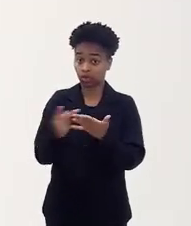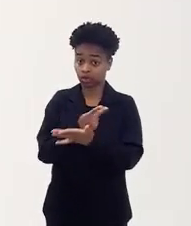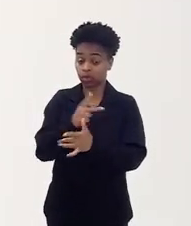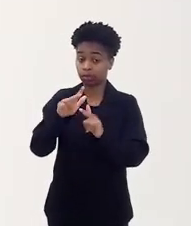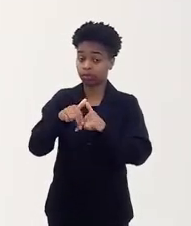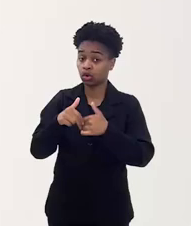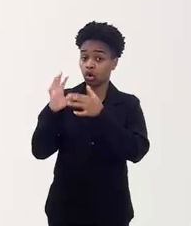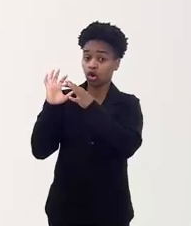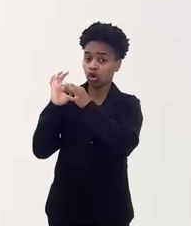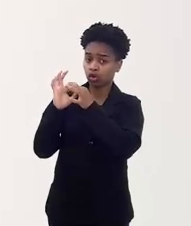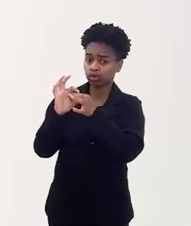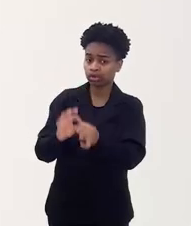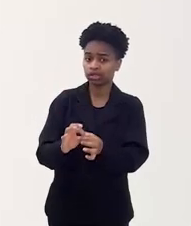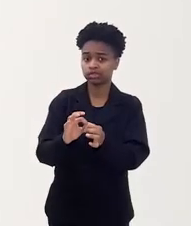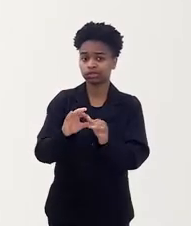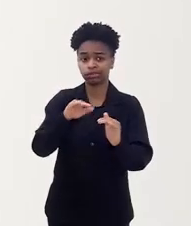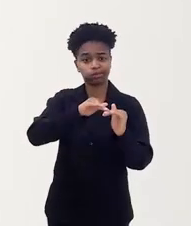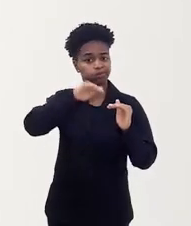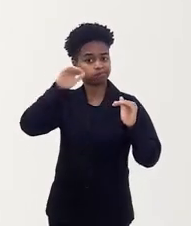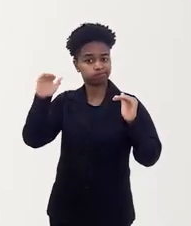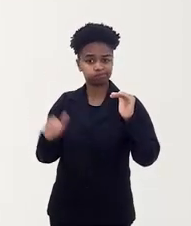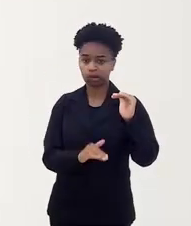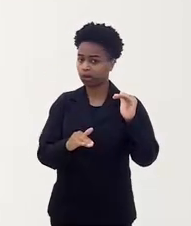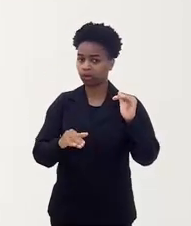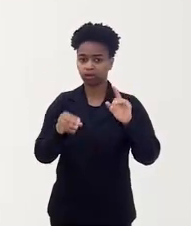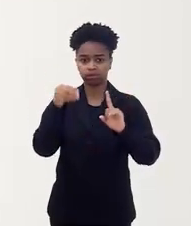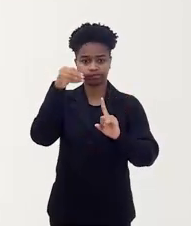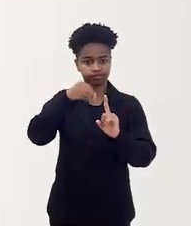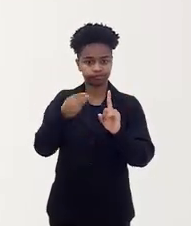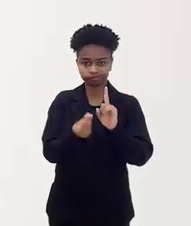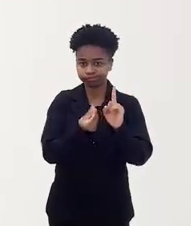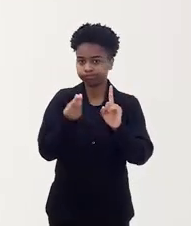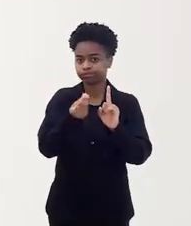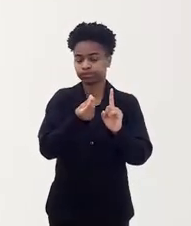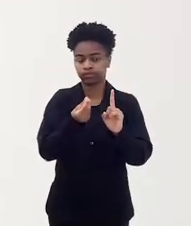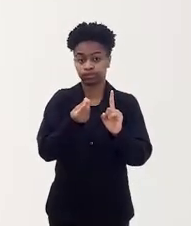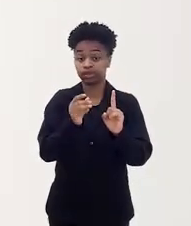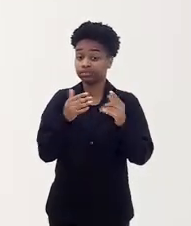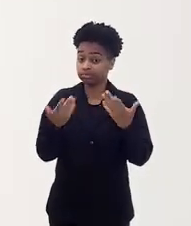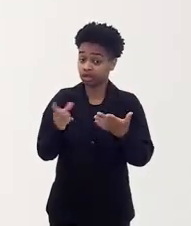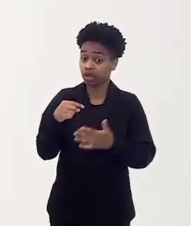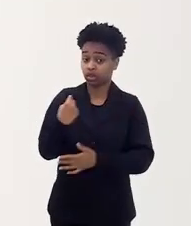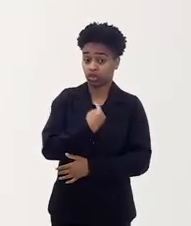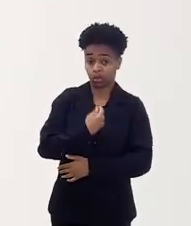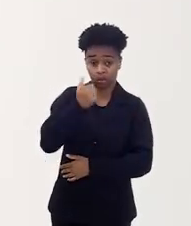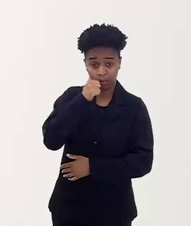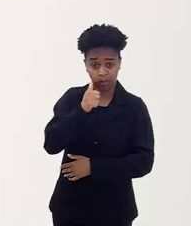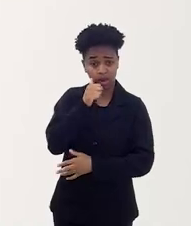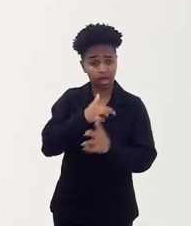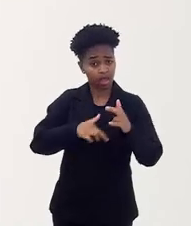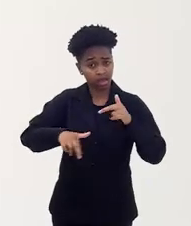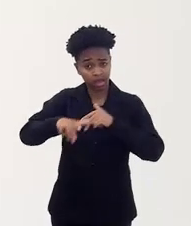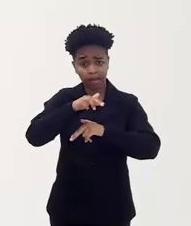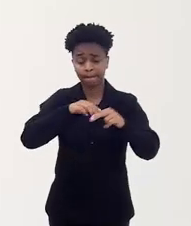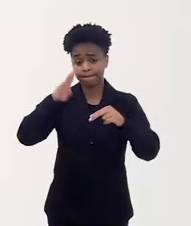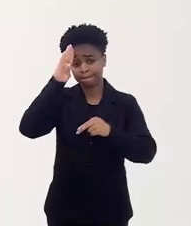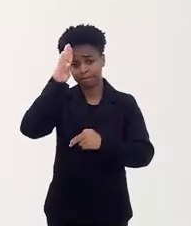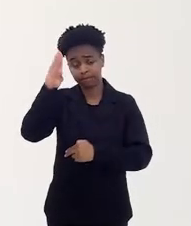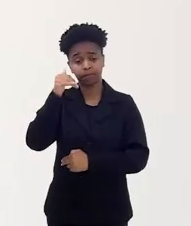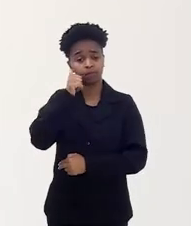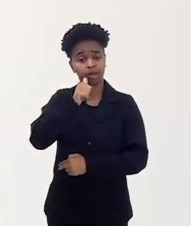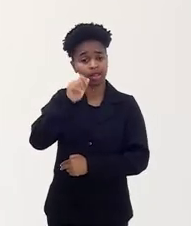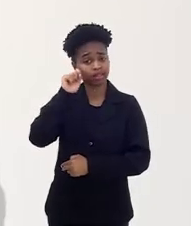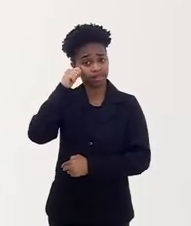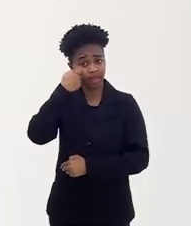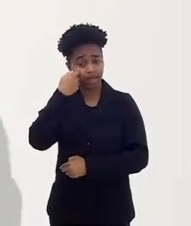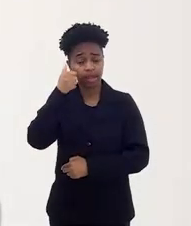a partir de um contexto de extrema vulnerabilidade. Não à toa, nós, mulheres, com a nossa diversidade, sobretudo mulheres negras,